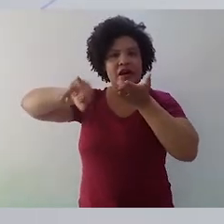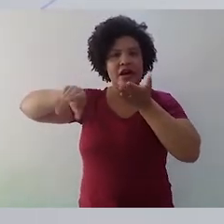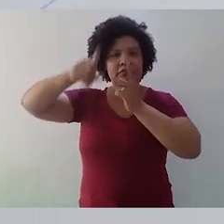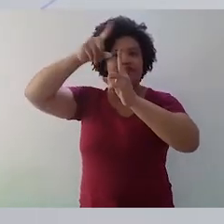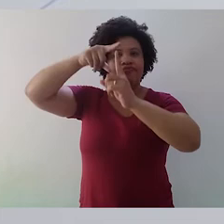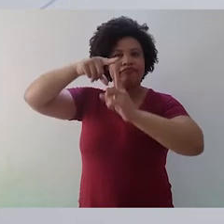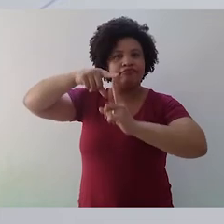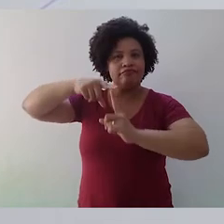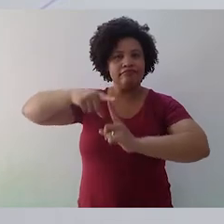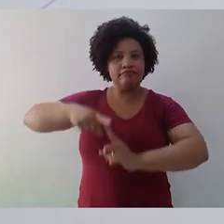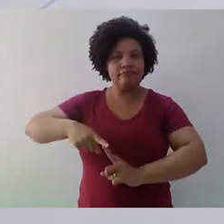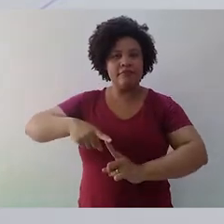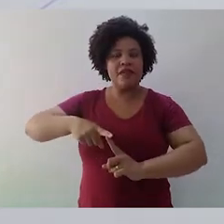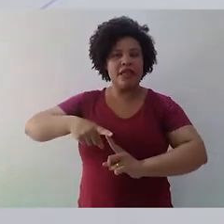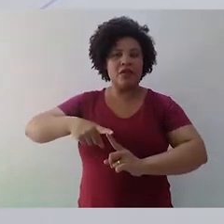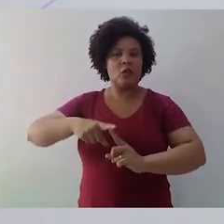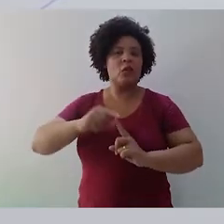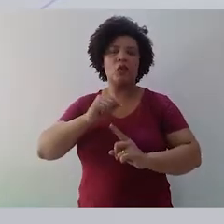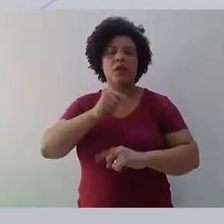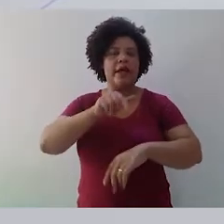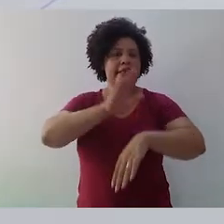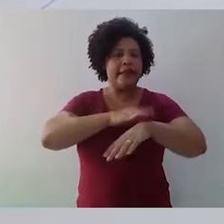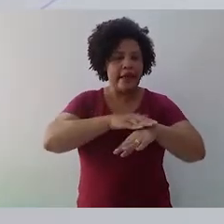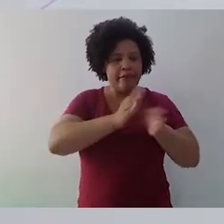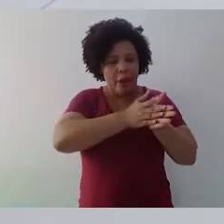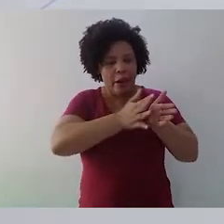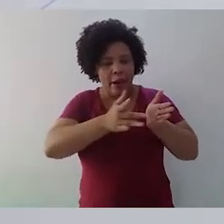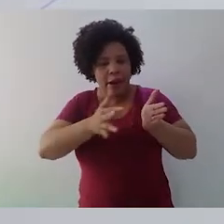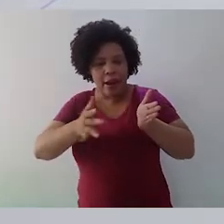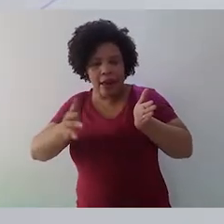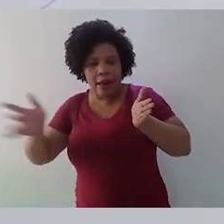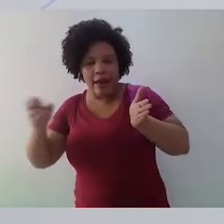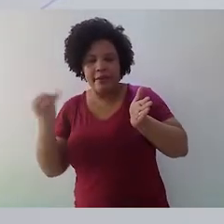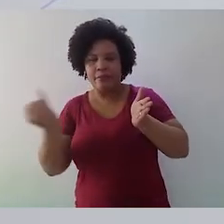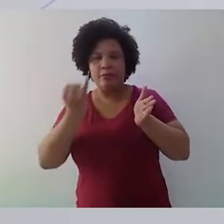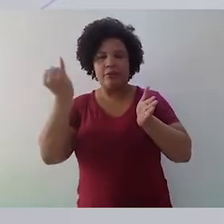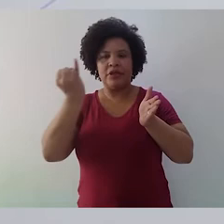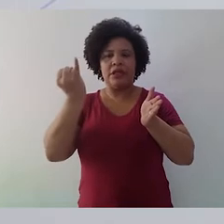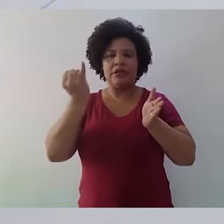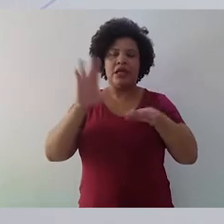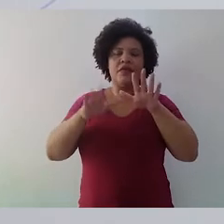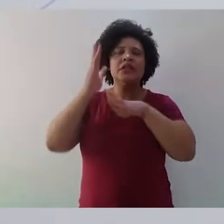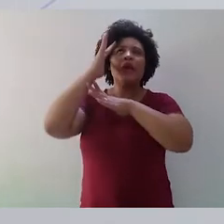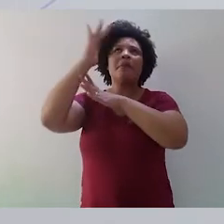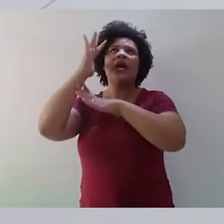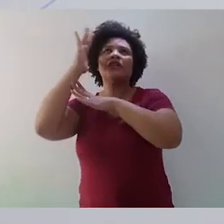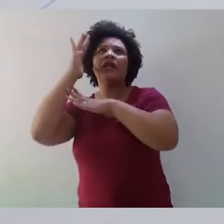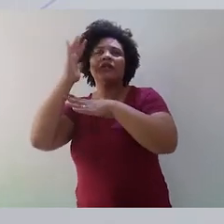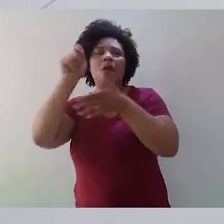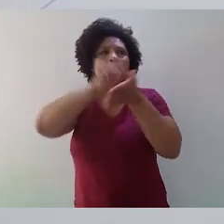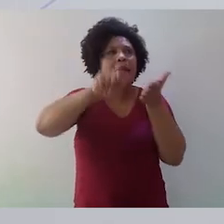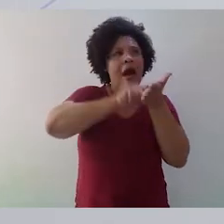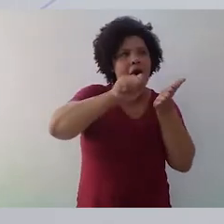uma prescrição de que deva seguir uma ordem cronológica, deva seguir uma ordem de importância. Às vezes, um fluxo da imaginação, um fluxo de